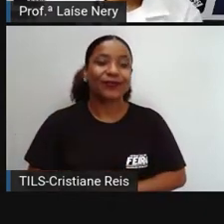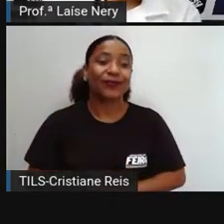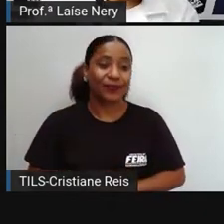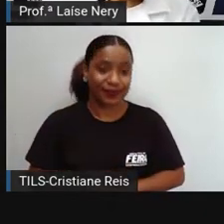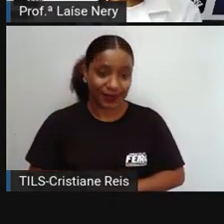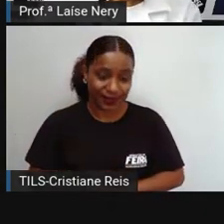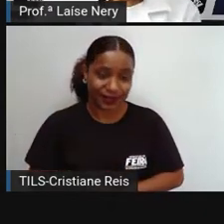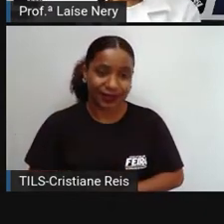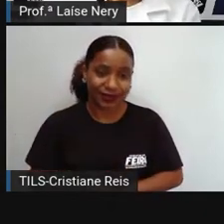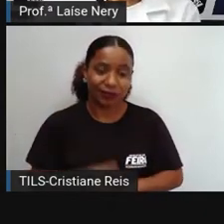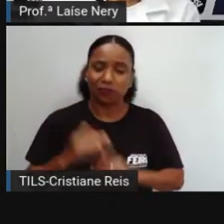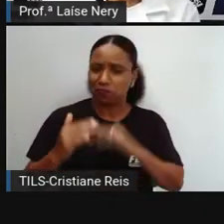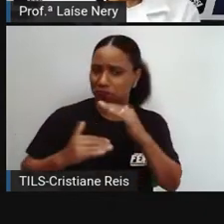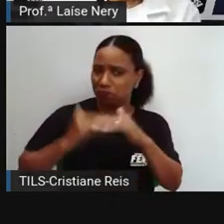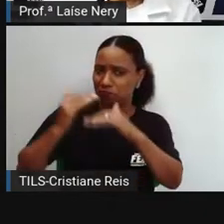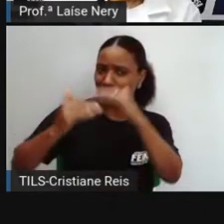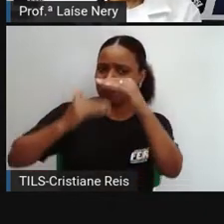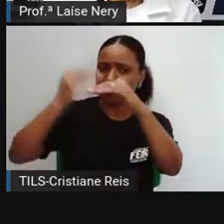desenvolvimento.